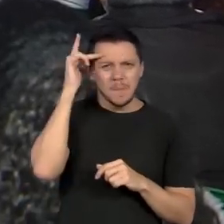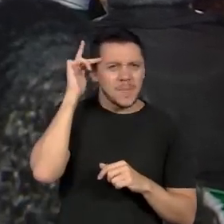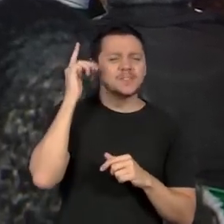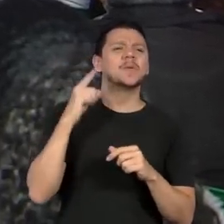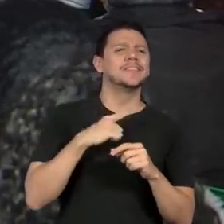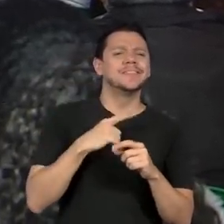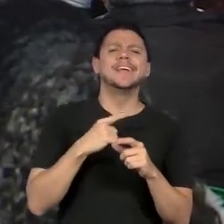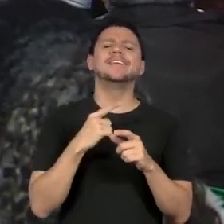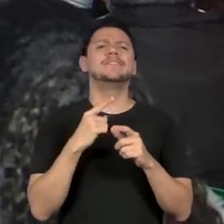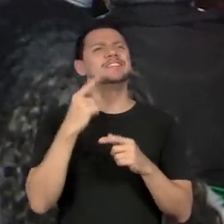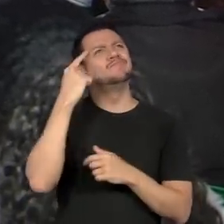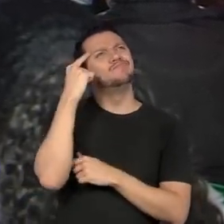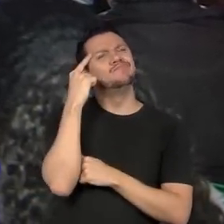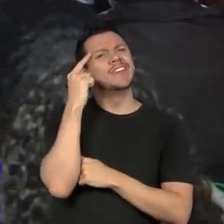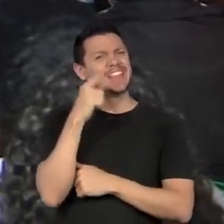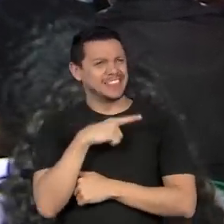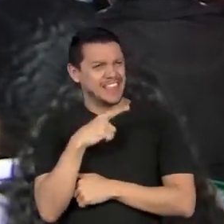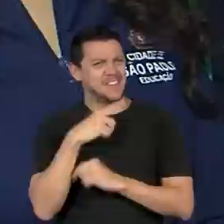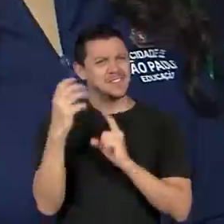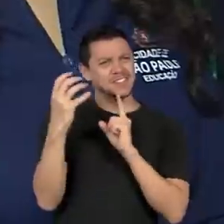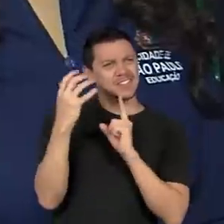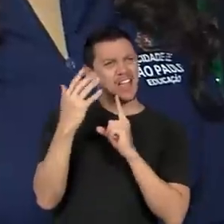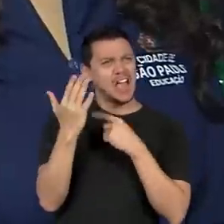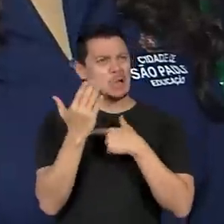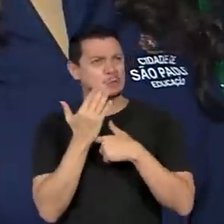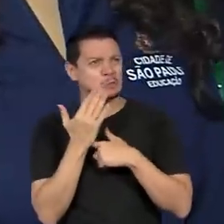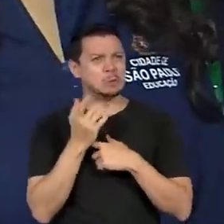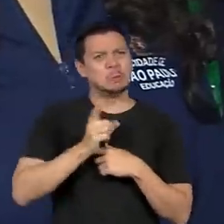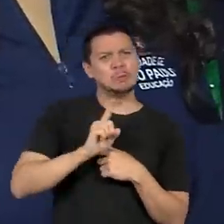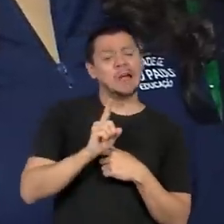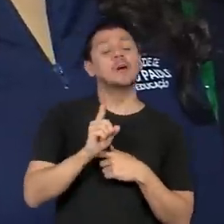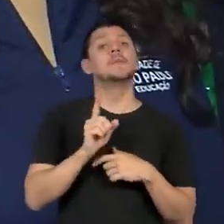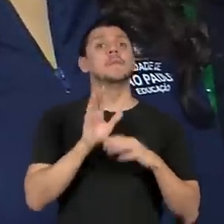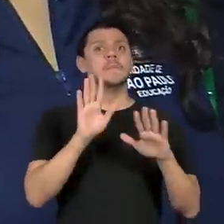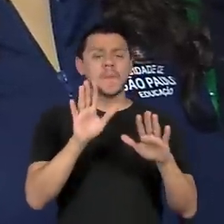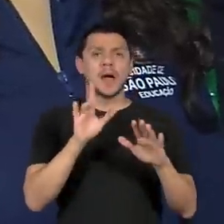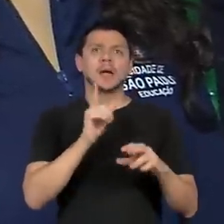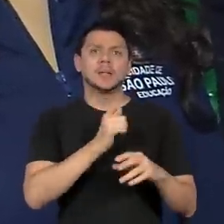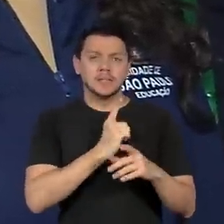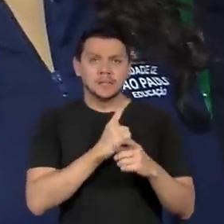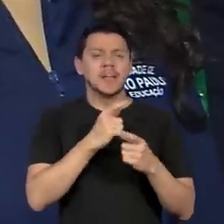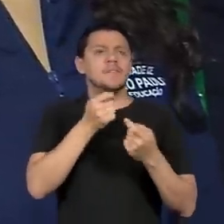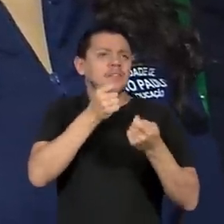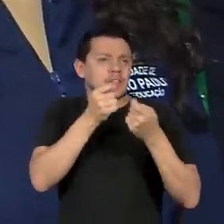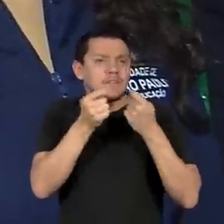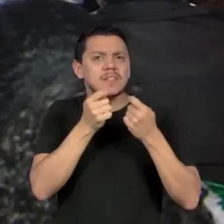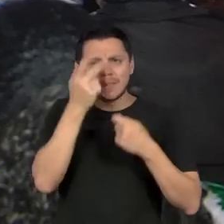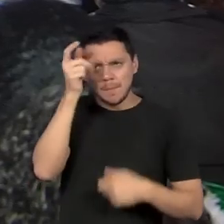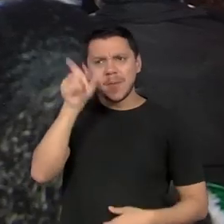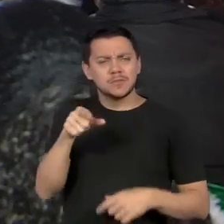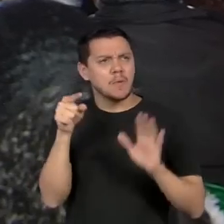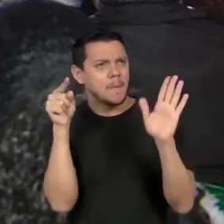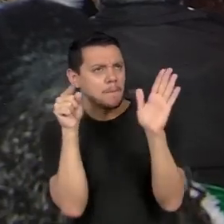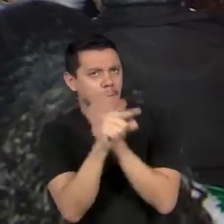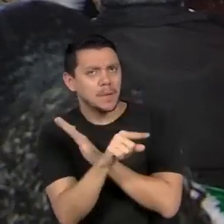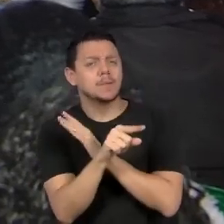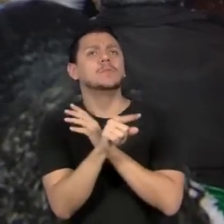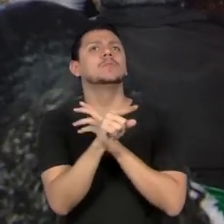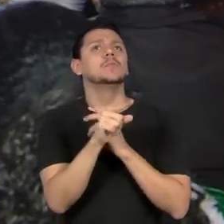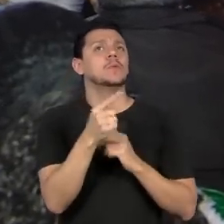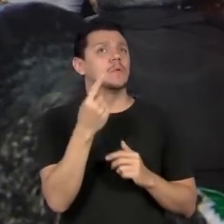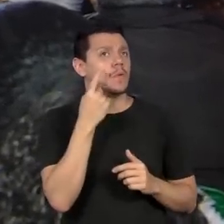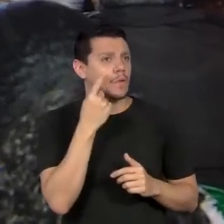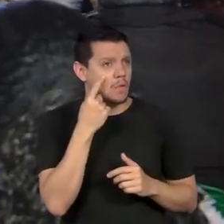influenciado ela a ser uma ativista e lutar contra o Só que em uma entrevista mesmo, quando perguntaram por quem ele falou, Ela que me educou.